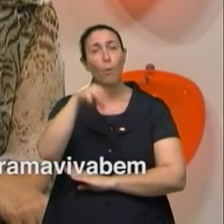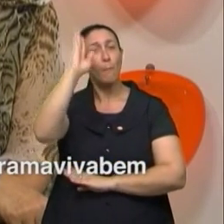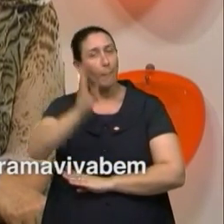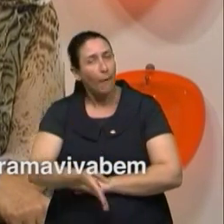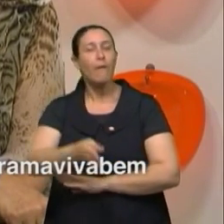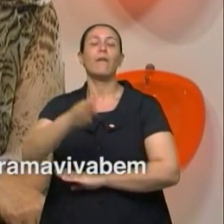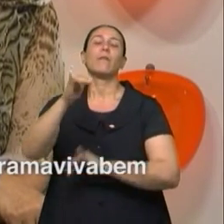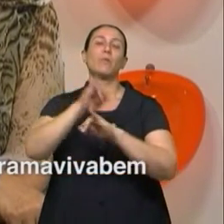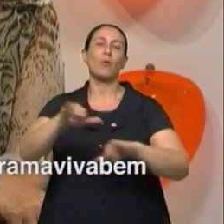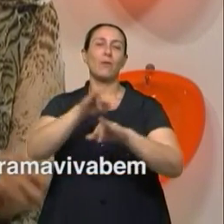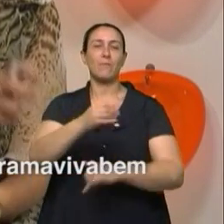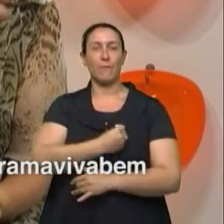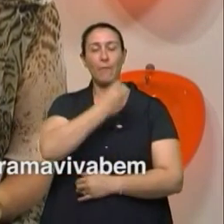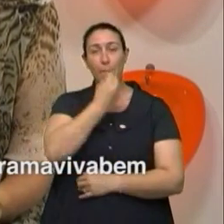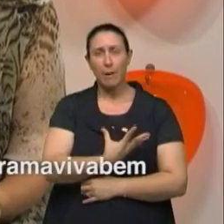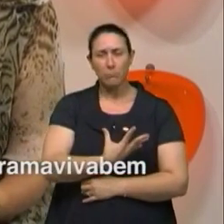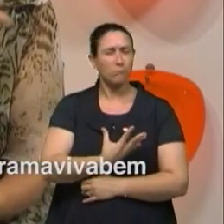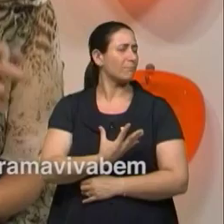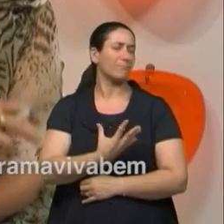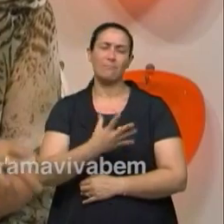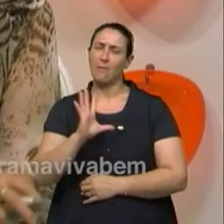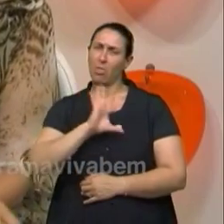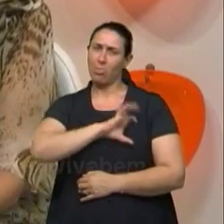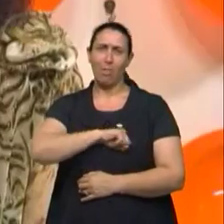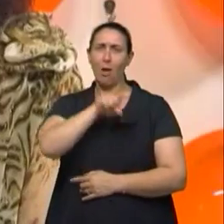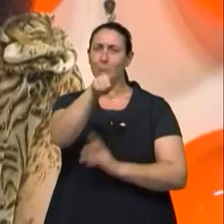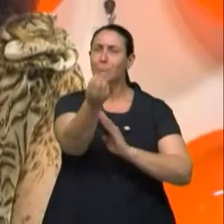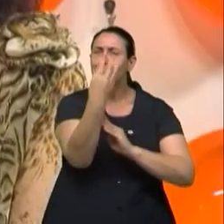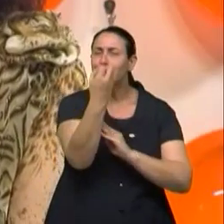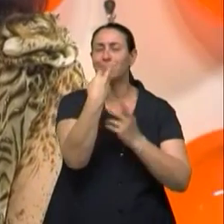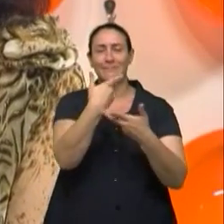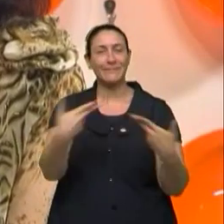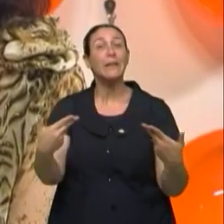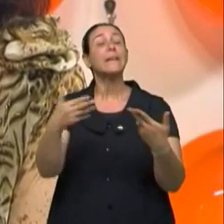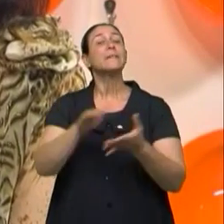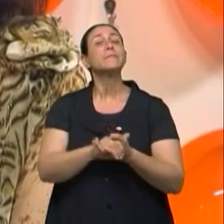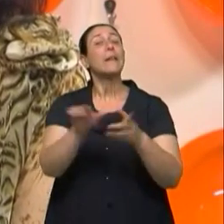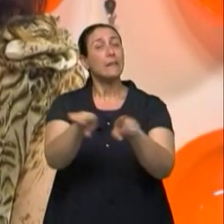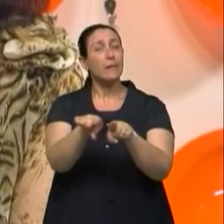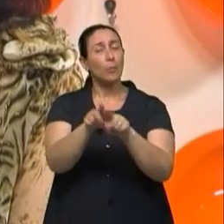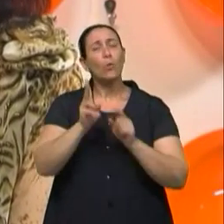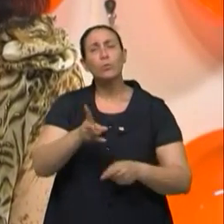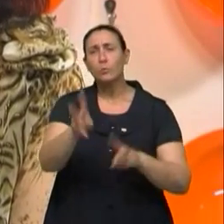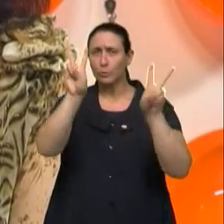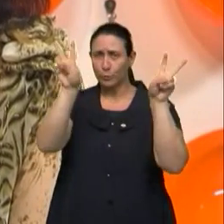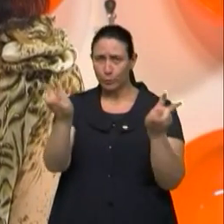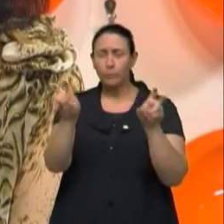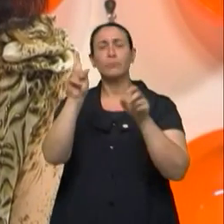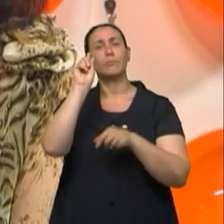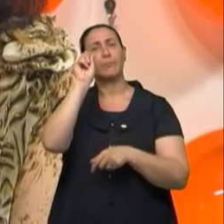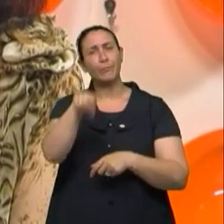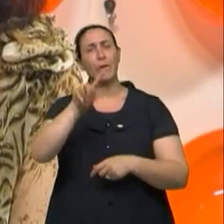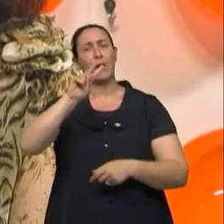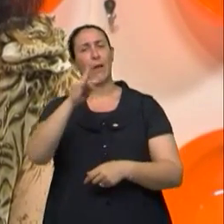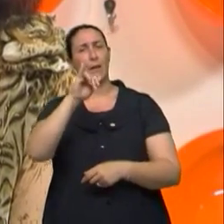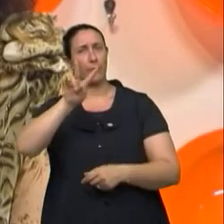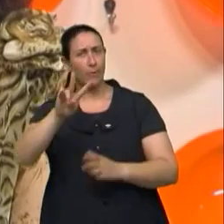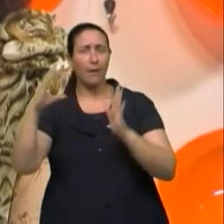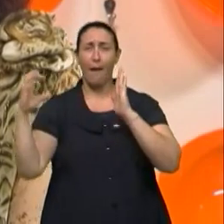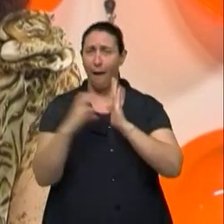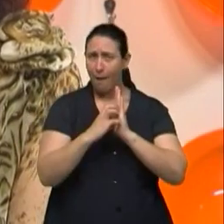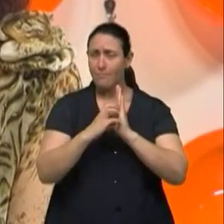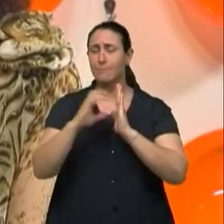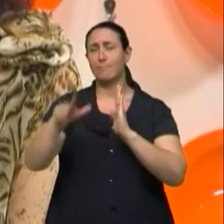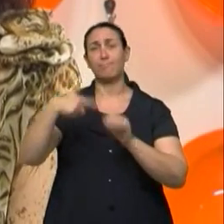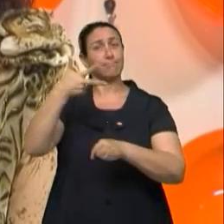.br, Viva Bem. A gente adora os recados de vocês. Nós continuamos aqui com o nosso assunto sobre HIV AIDS